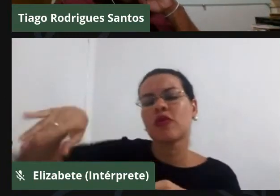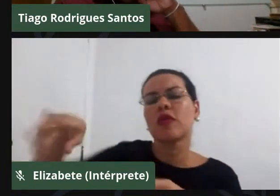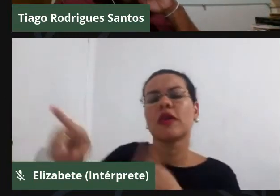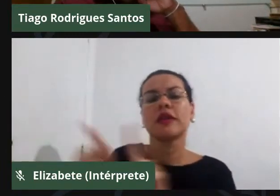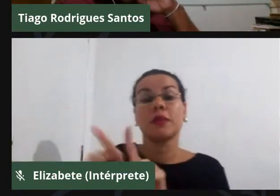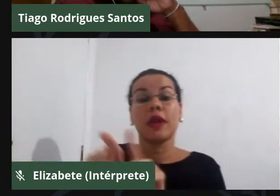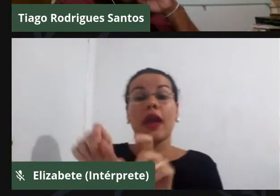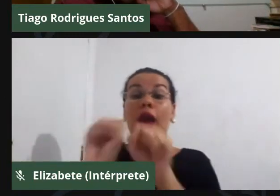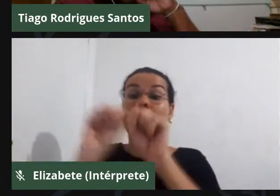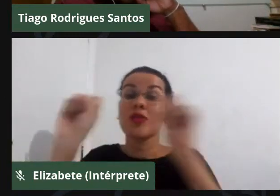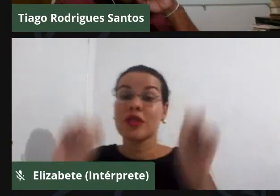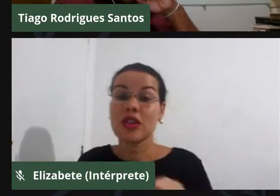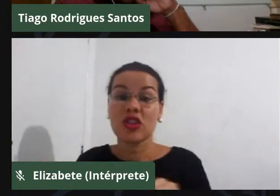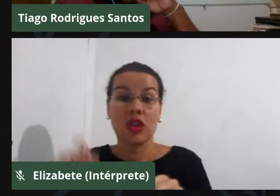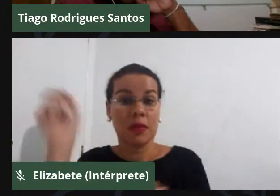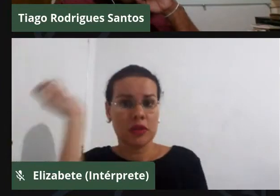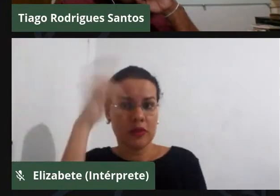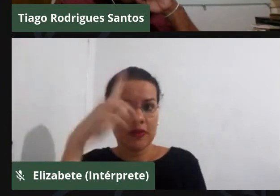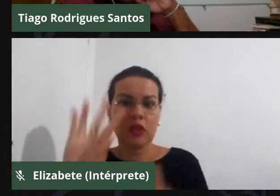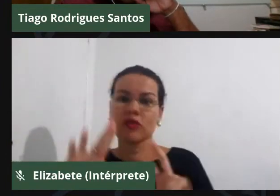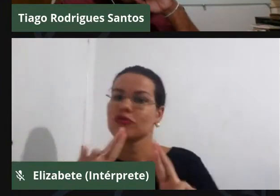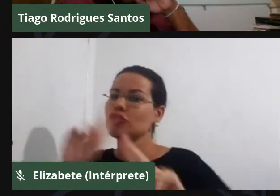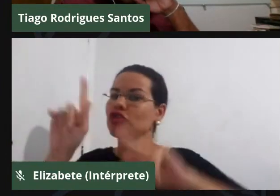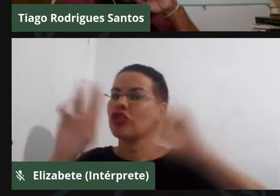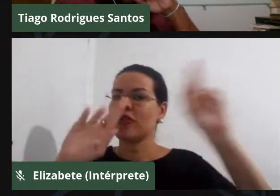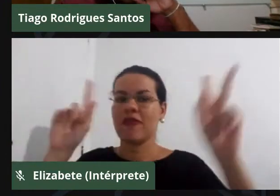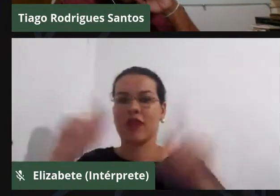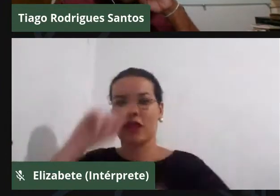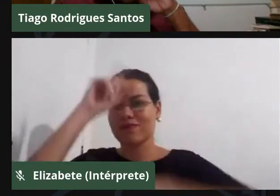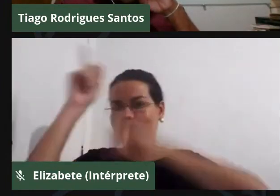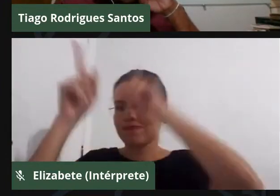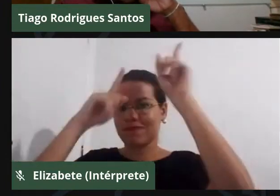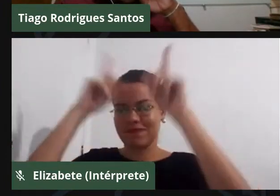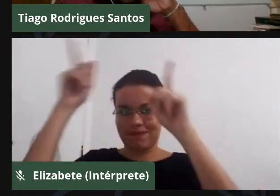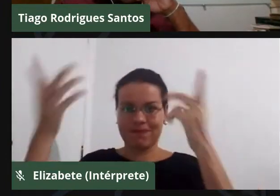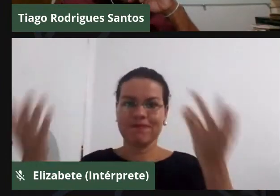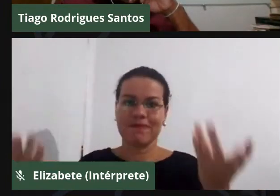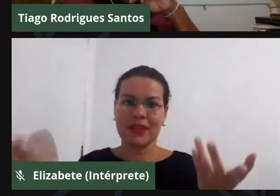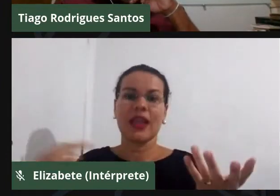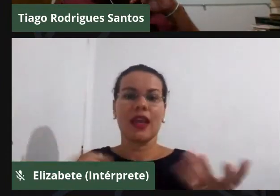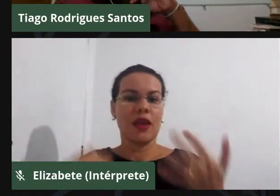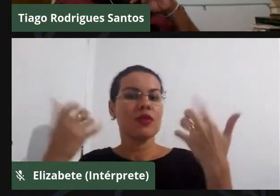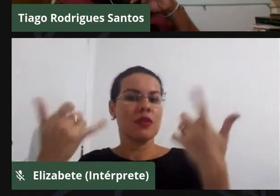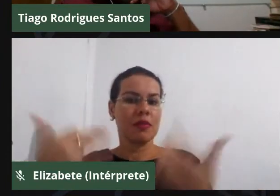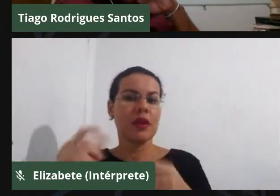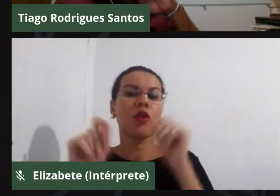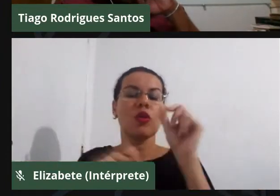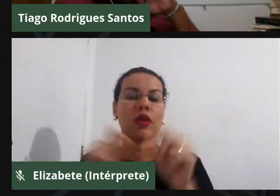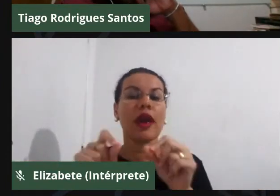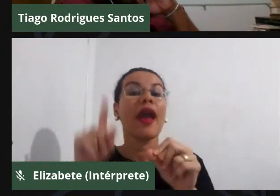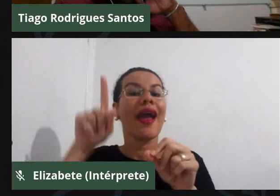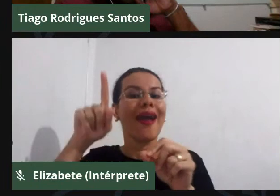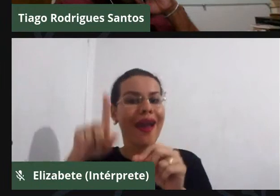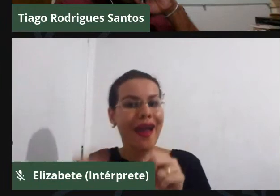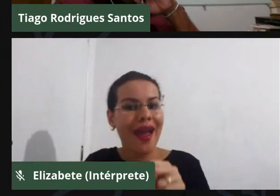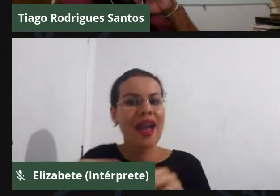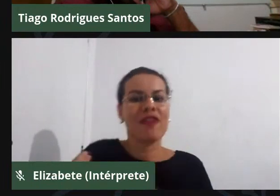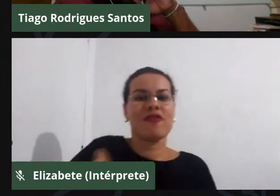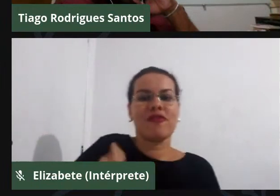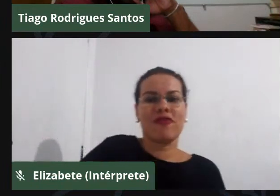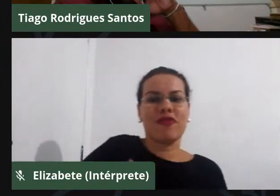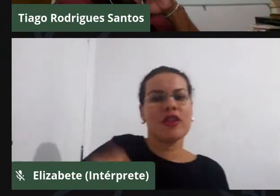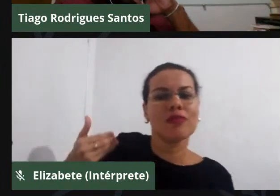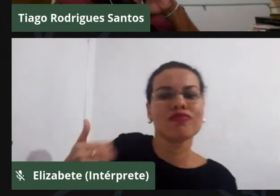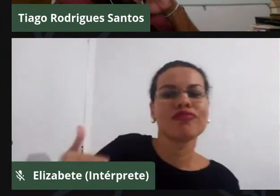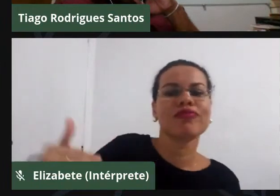algo novo, inovador, então, isso também eu chamo de reinvenção e de sobrevivência, porque antigamente a gente não